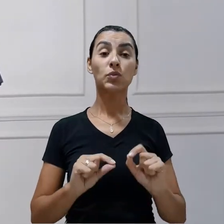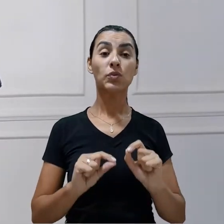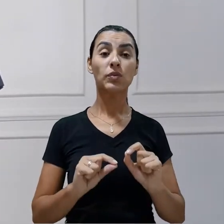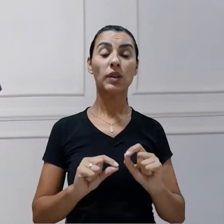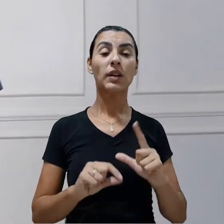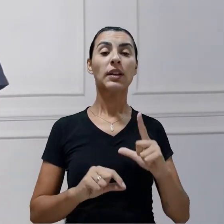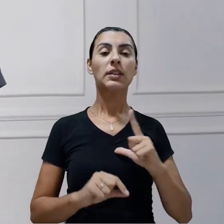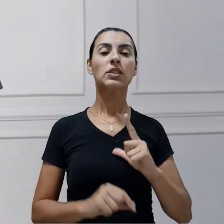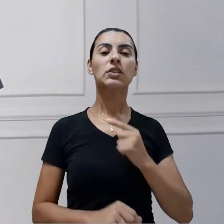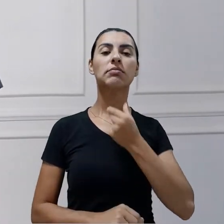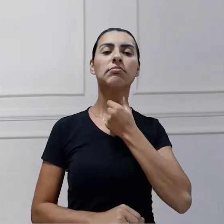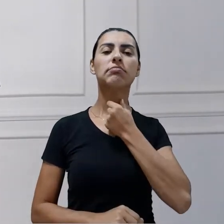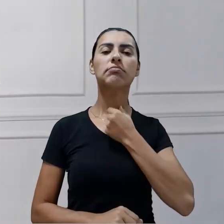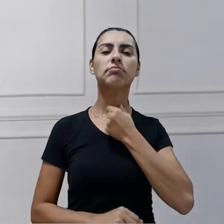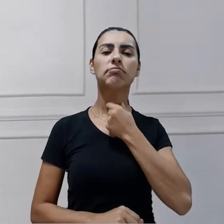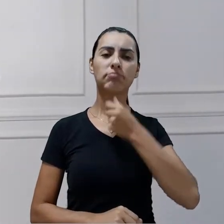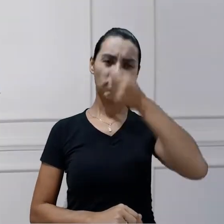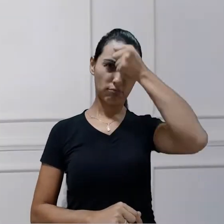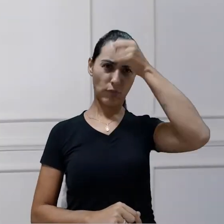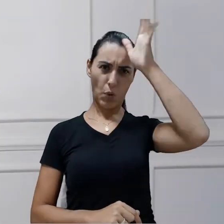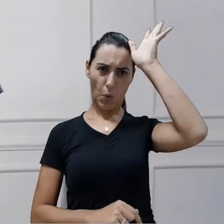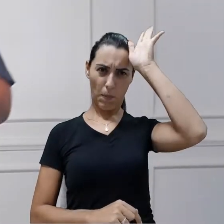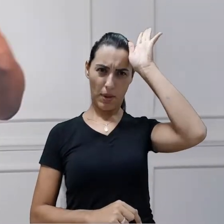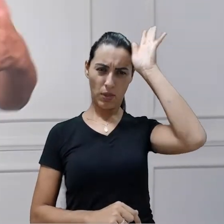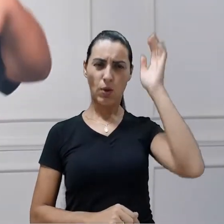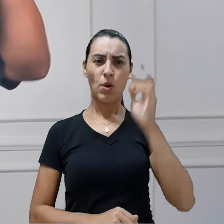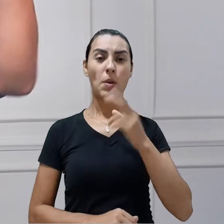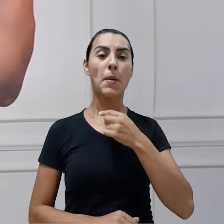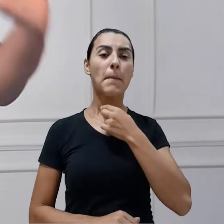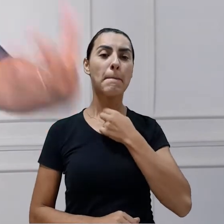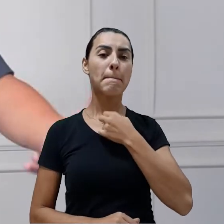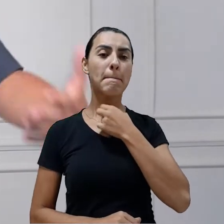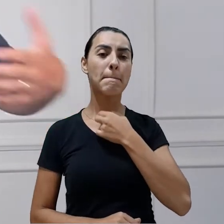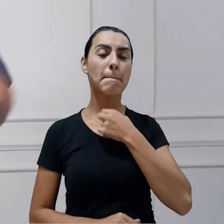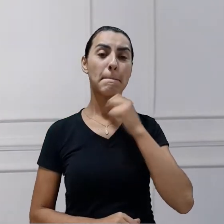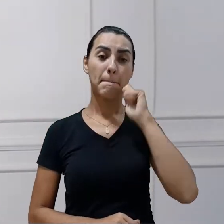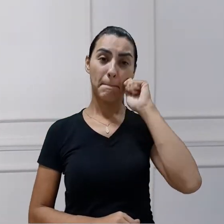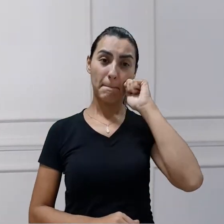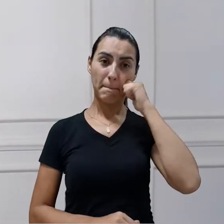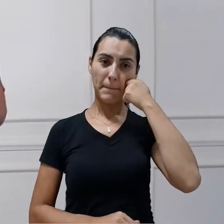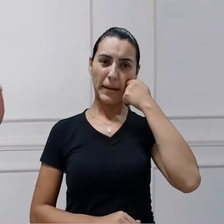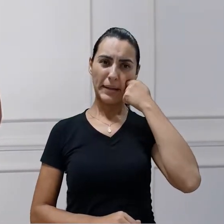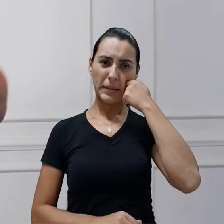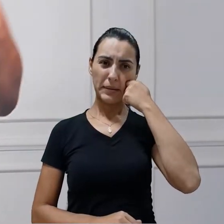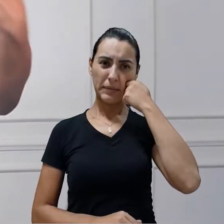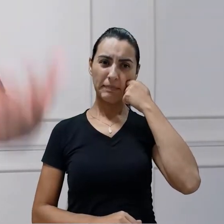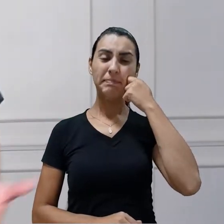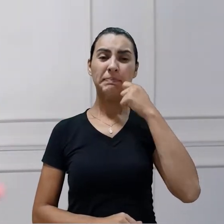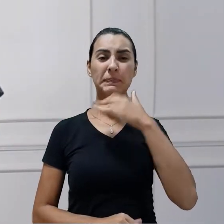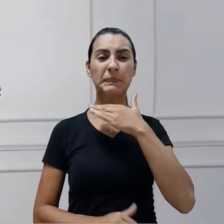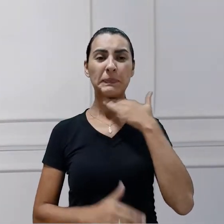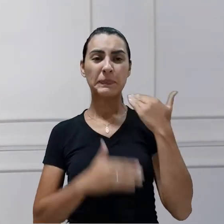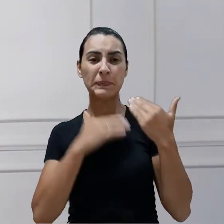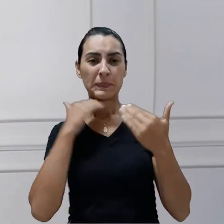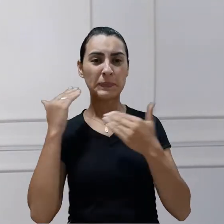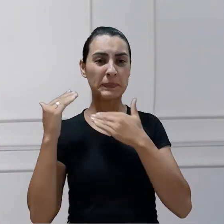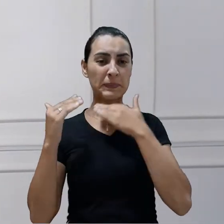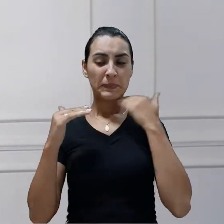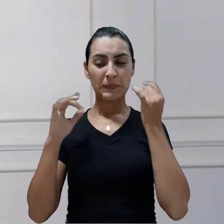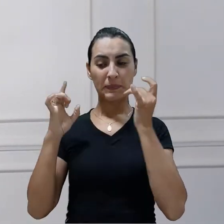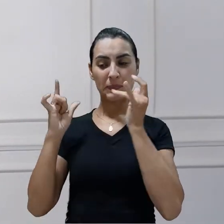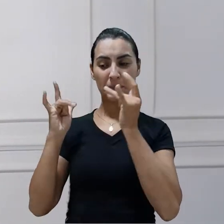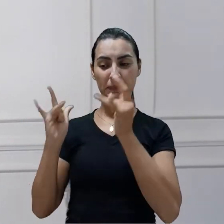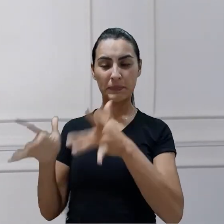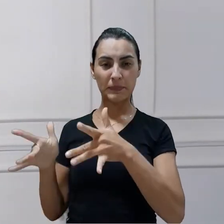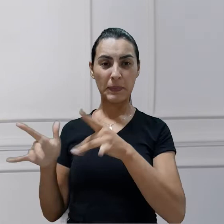colarinho romano, um colarinho branco, o preto, que representou o luto para o mundo, morremos para o mundo, mas estamos